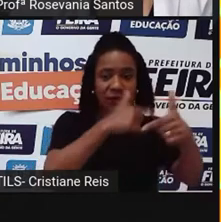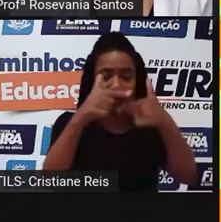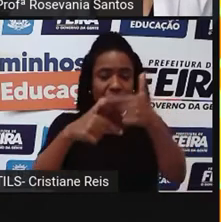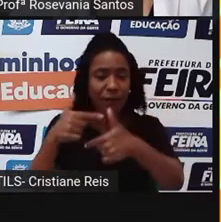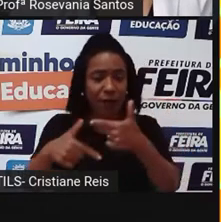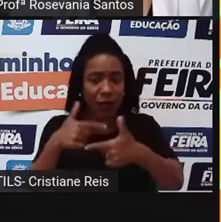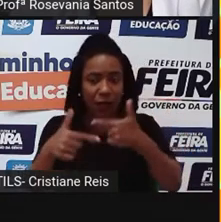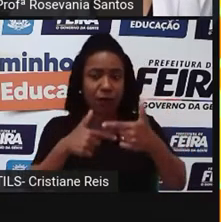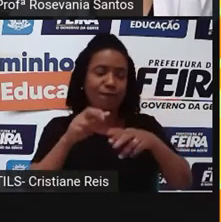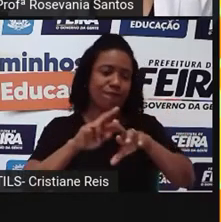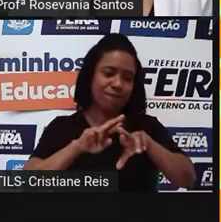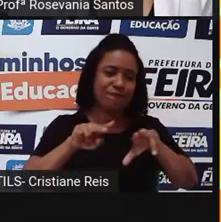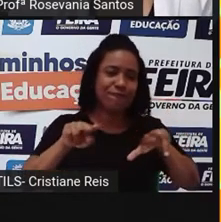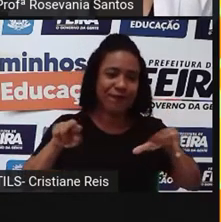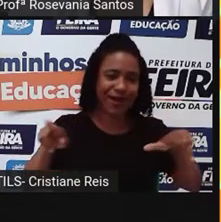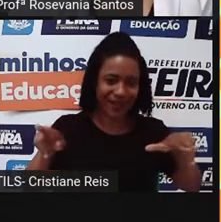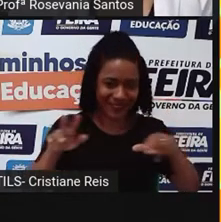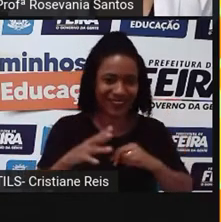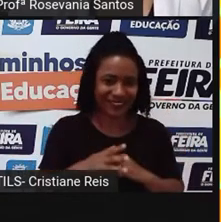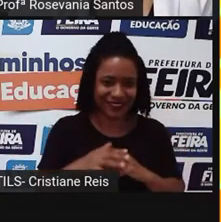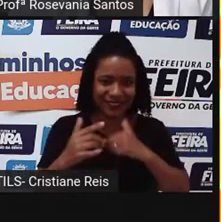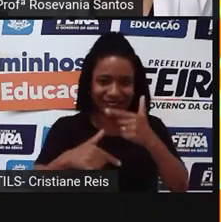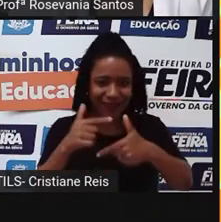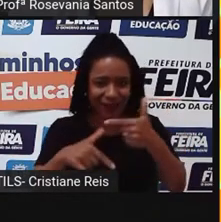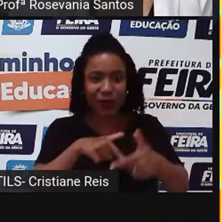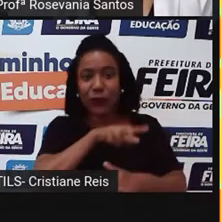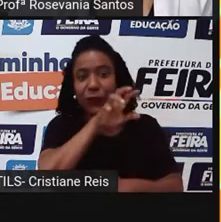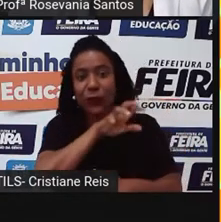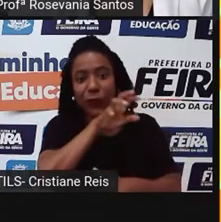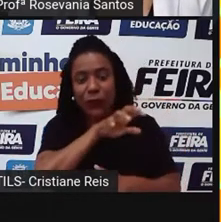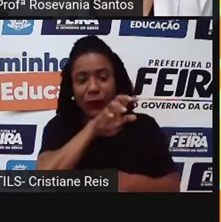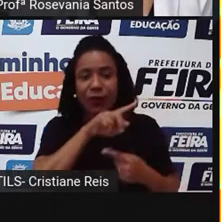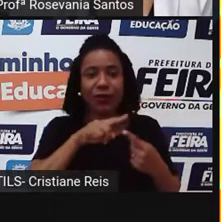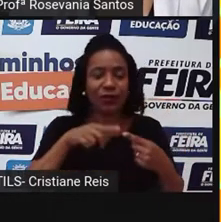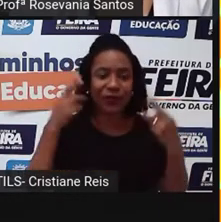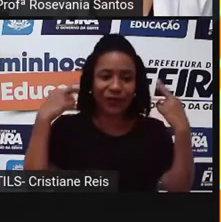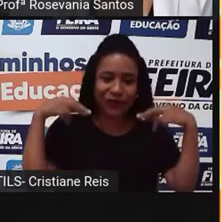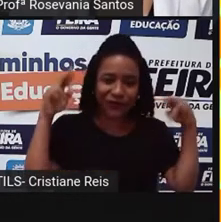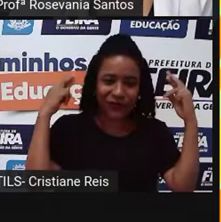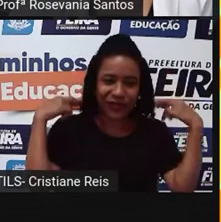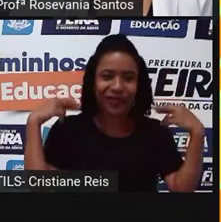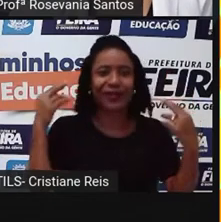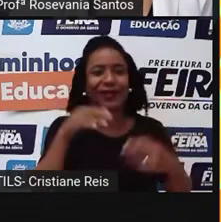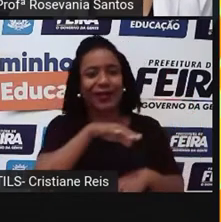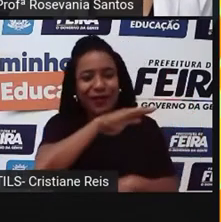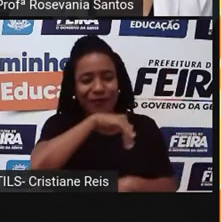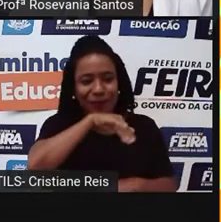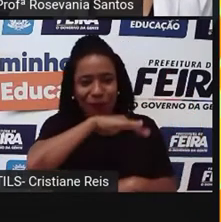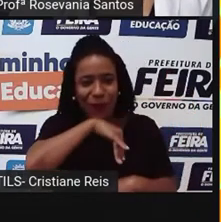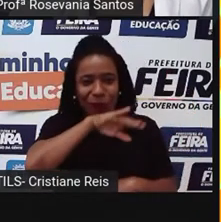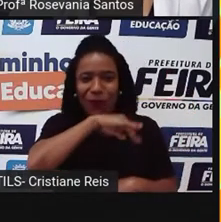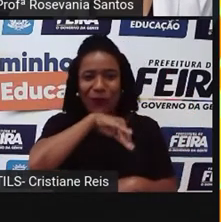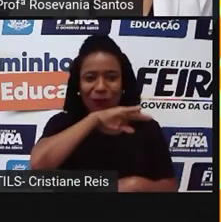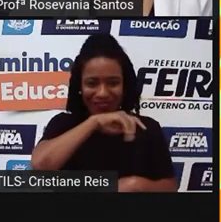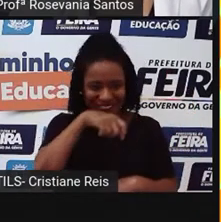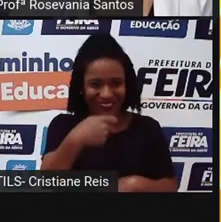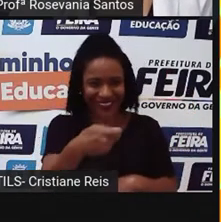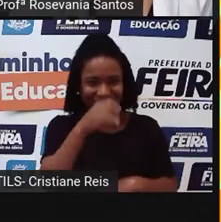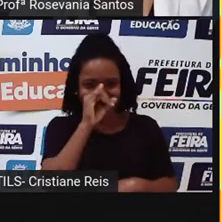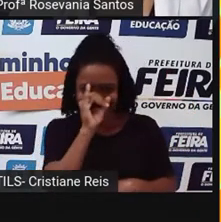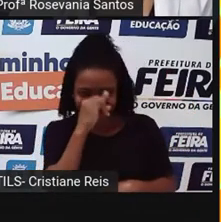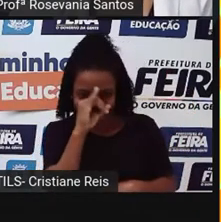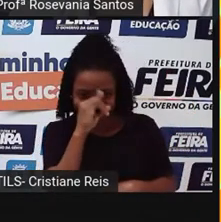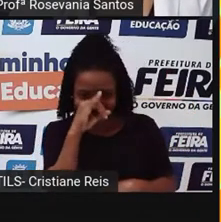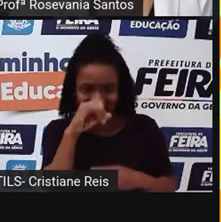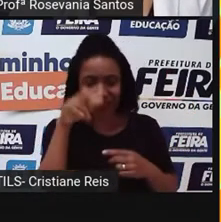para a pecuária. Então, vocês estão vendo aí, né? Ovelhas, porcos, né? Cavalos. Aqui, ó, essa